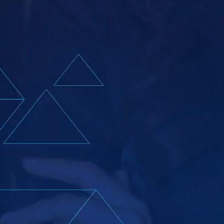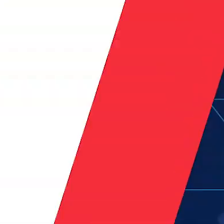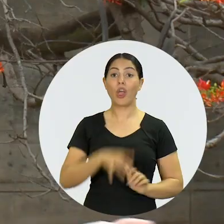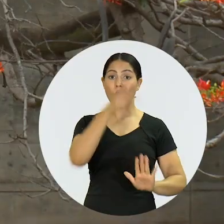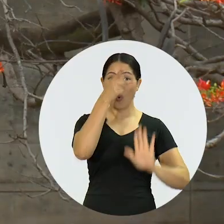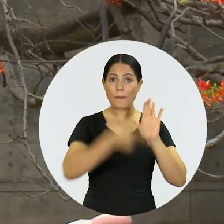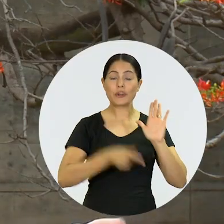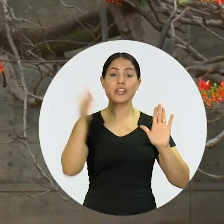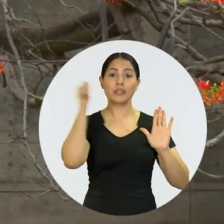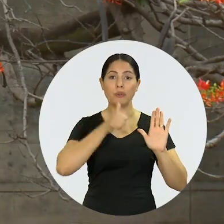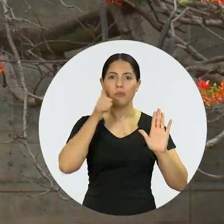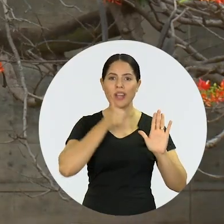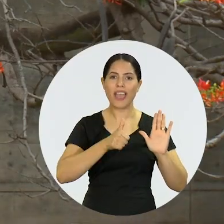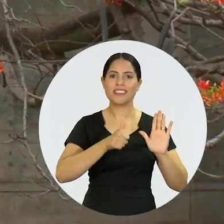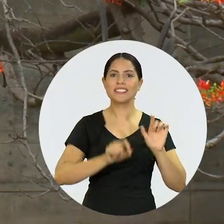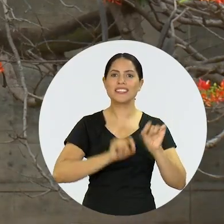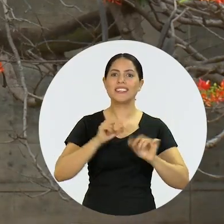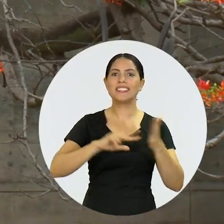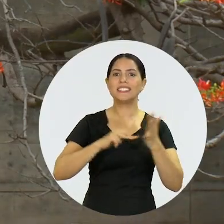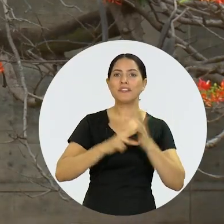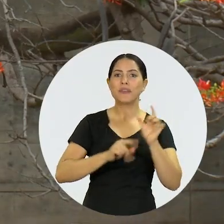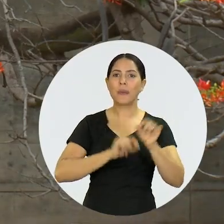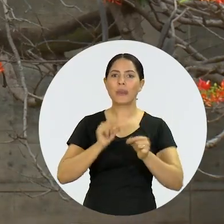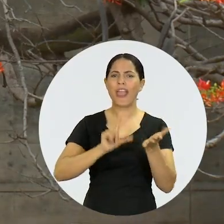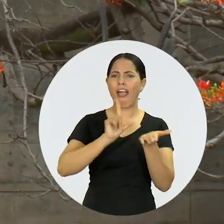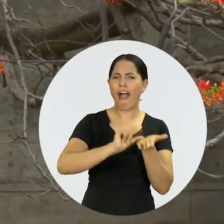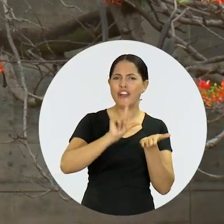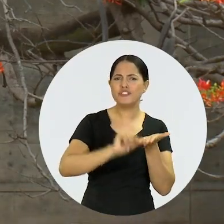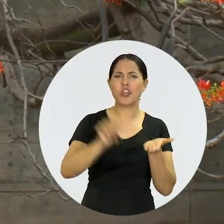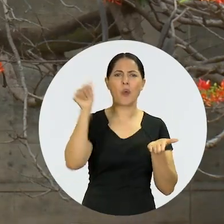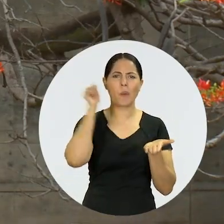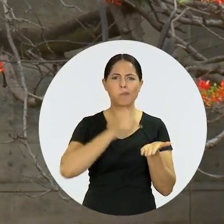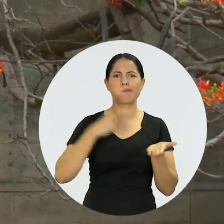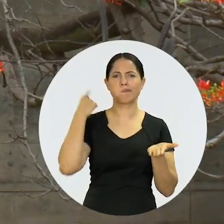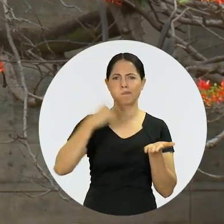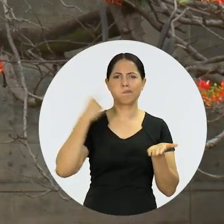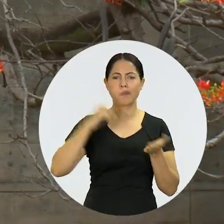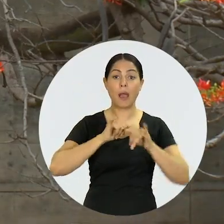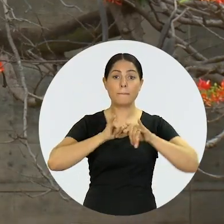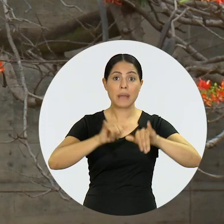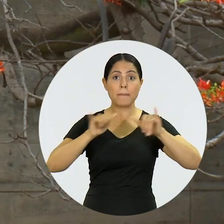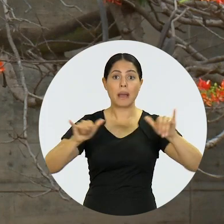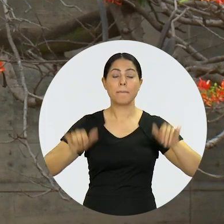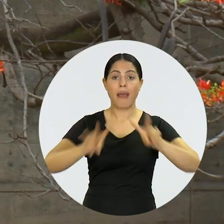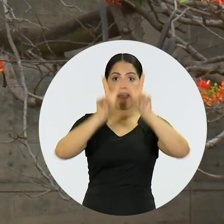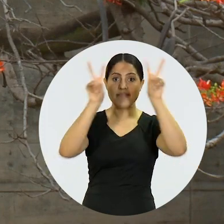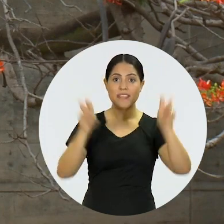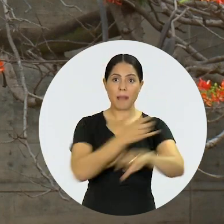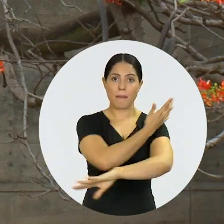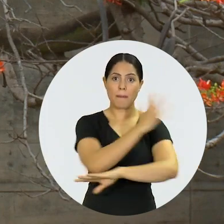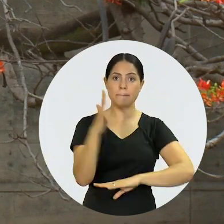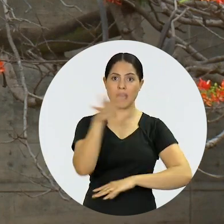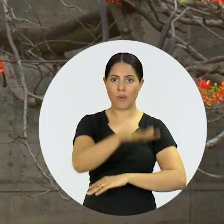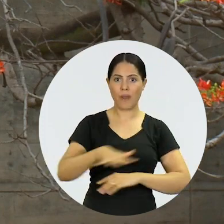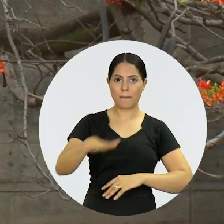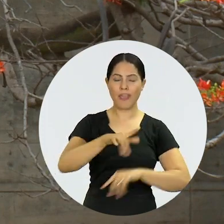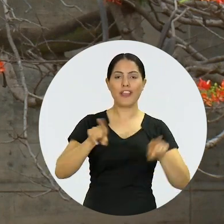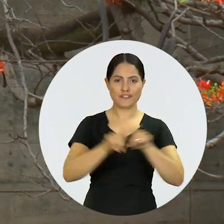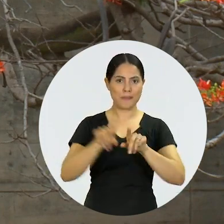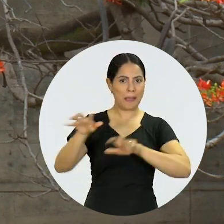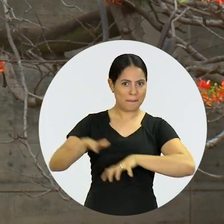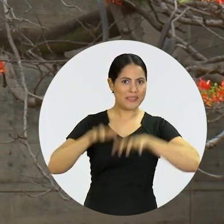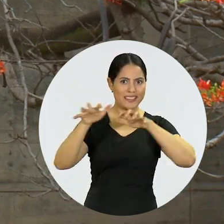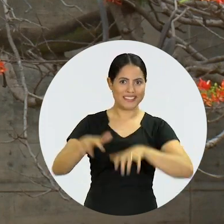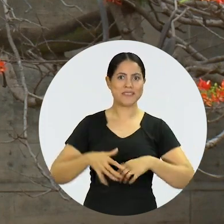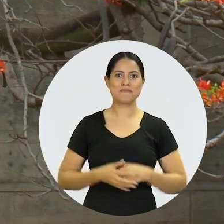O projeto Mulheres está selecionando artigos de advogadas para publicação sobre meio ambiente e mineração.